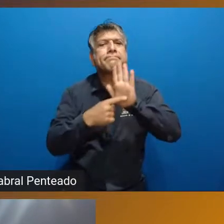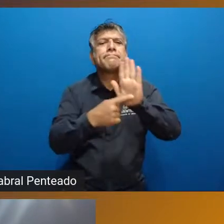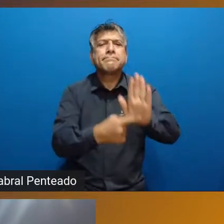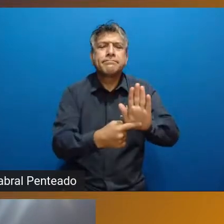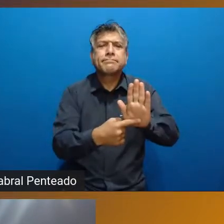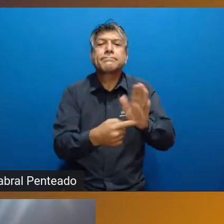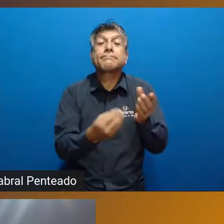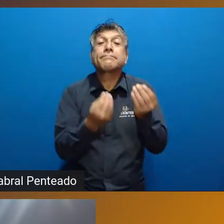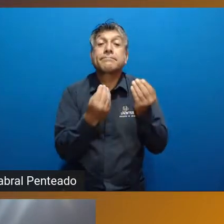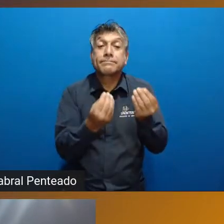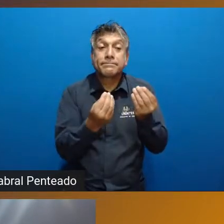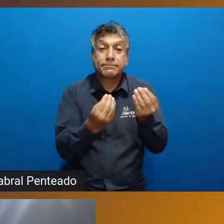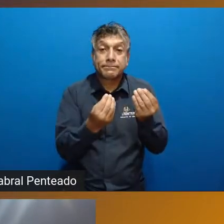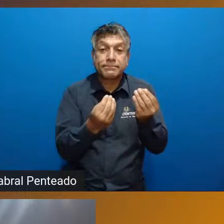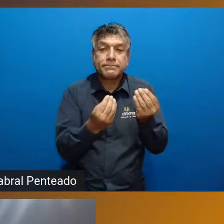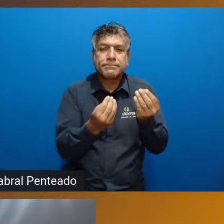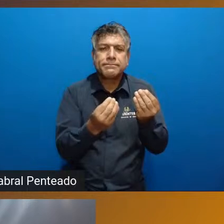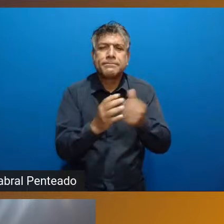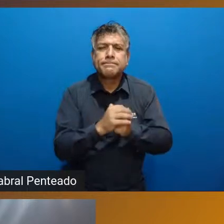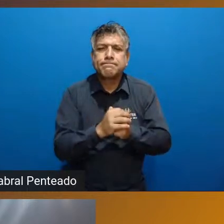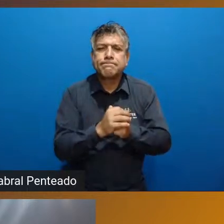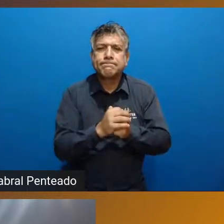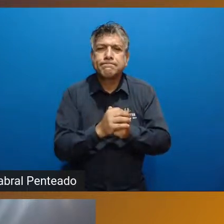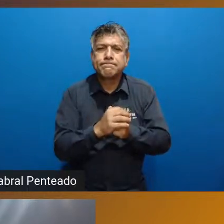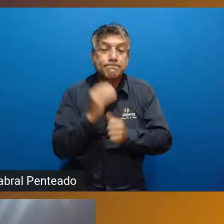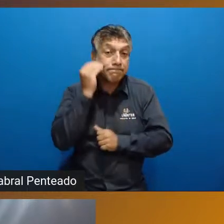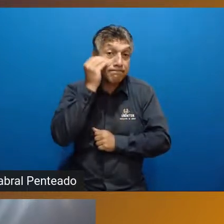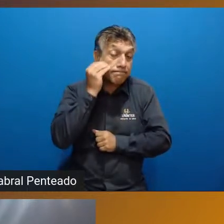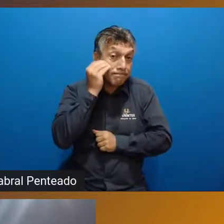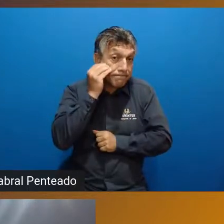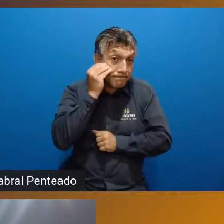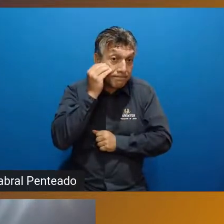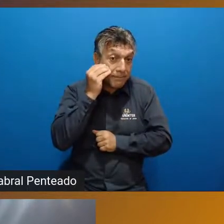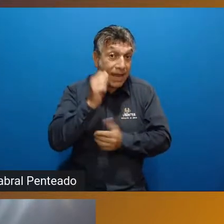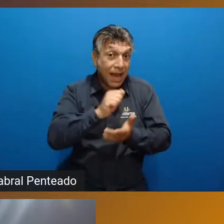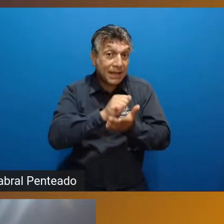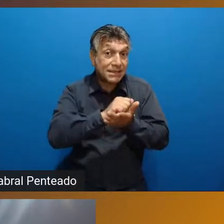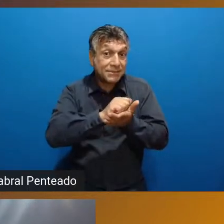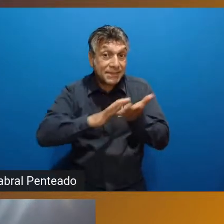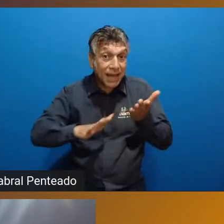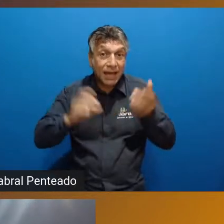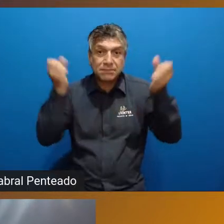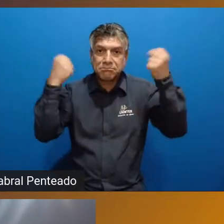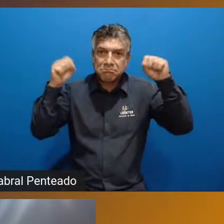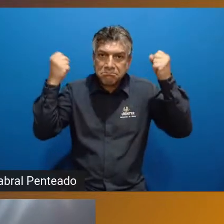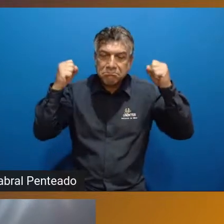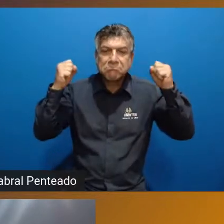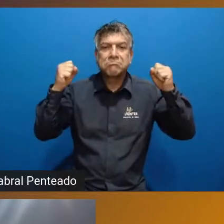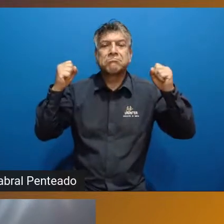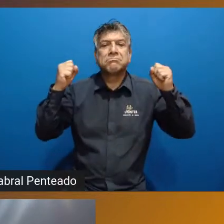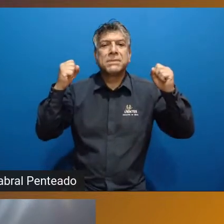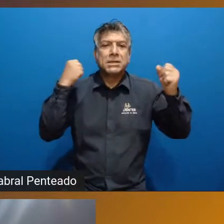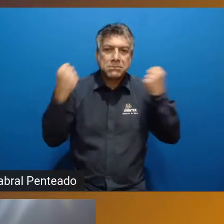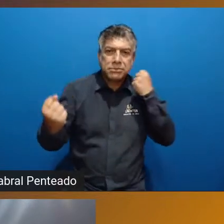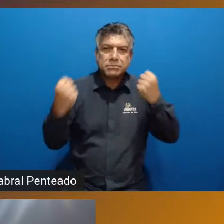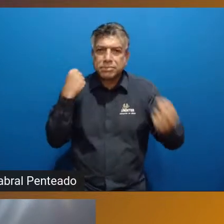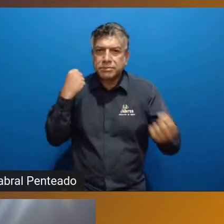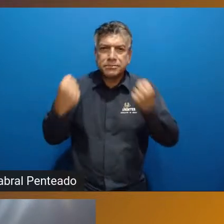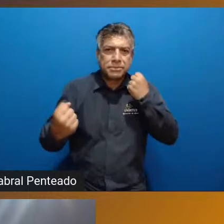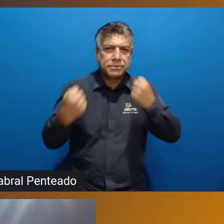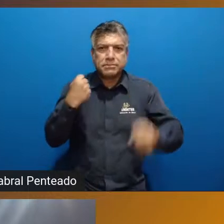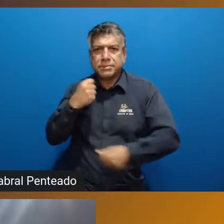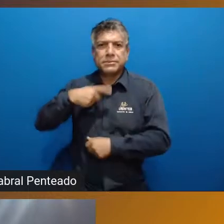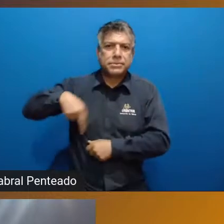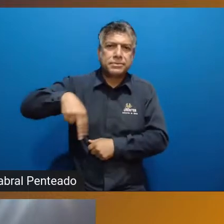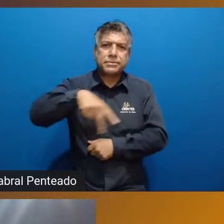como que a prática da atividade física, da educação física, do exercício,